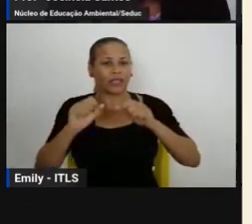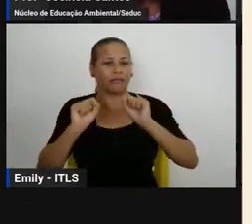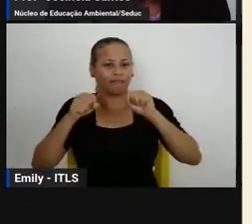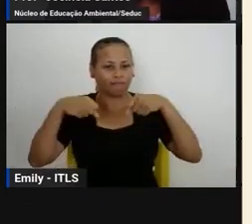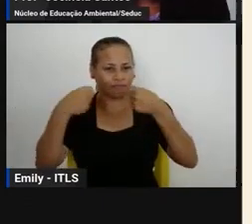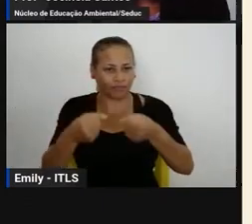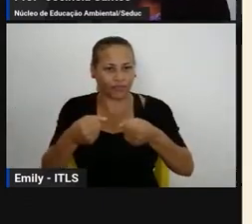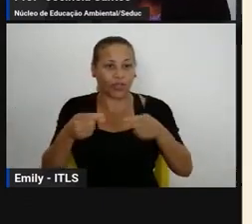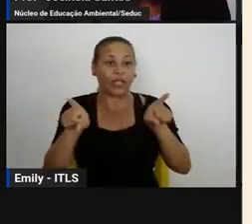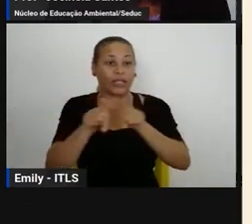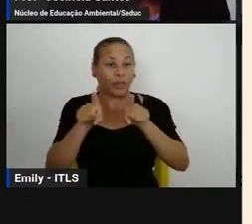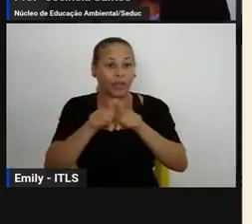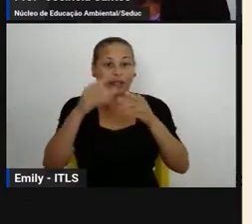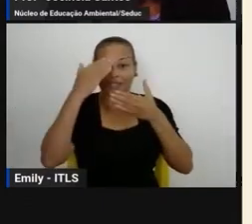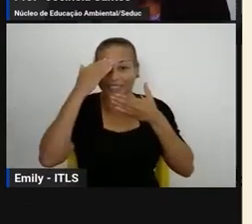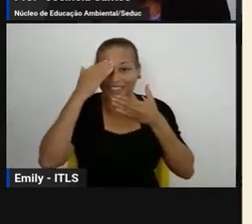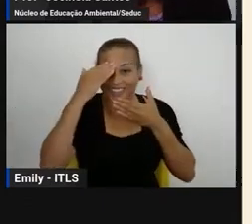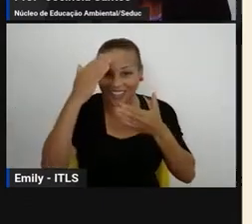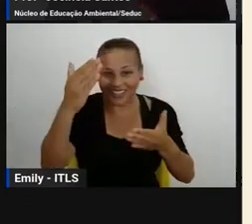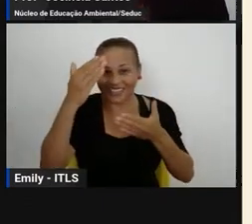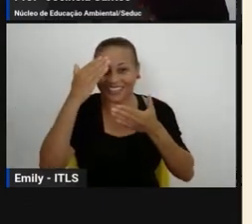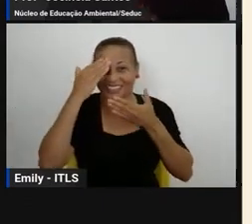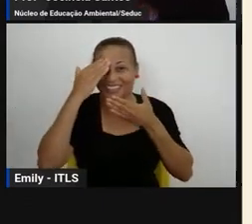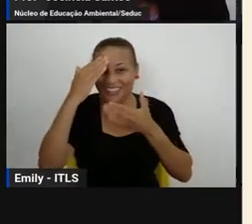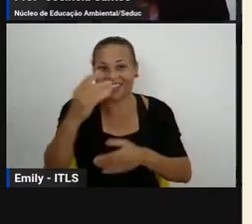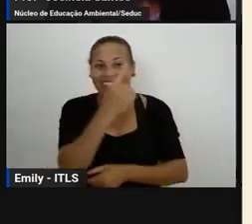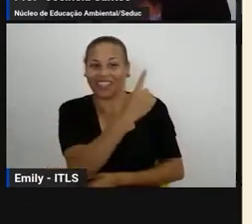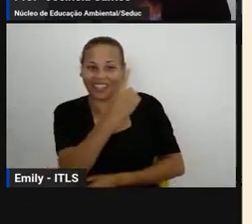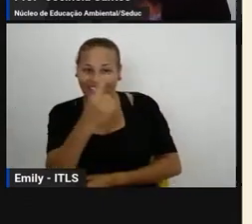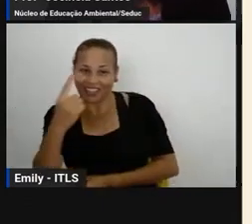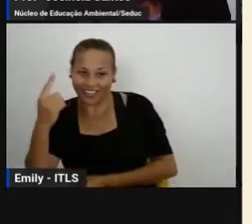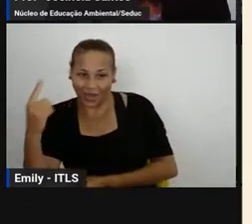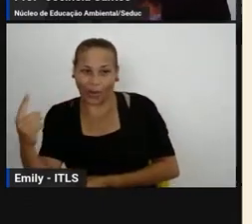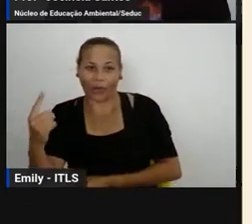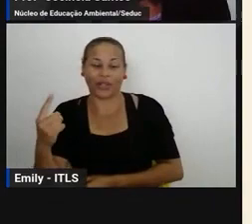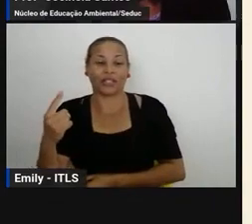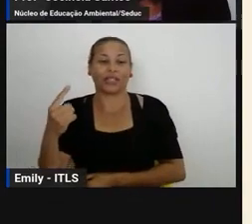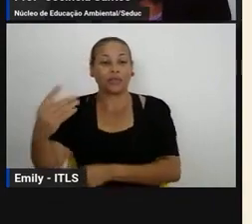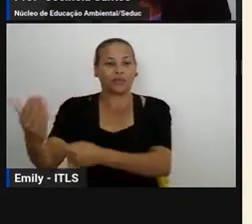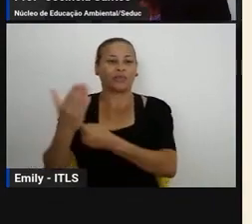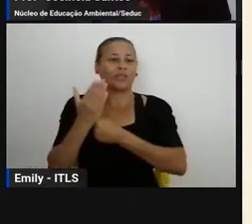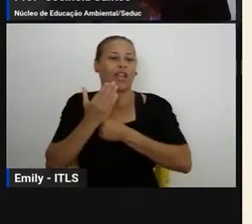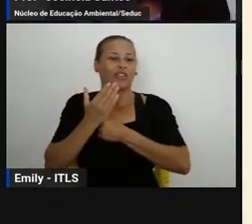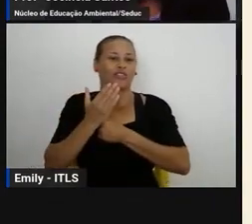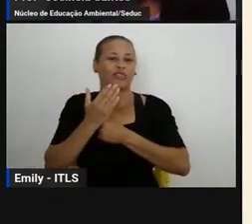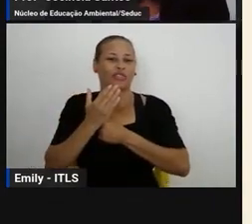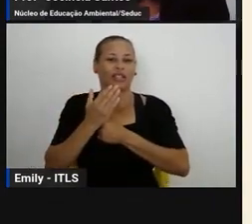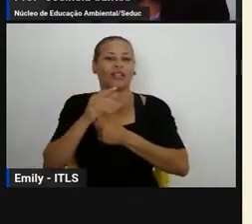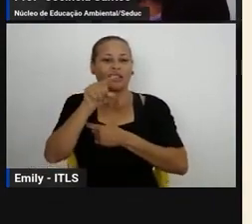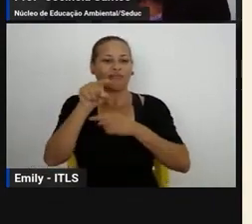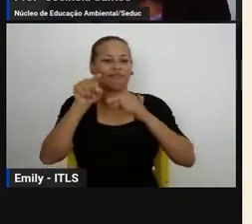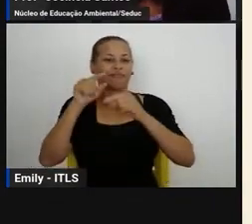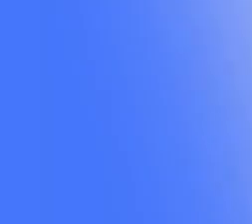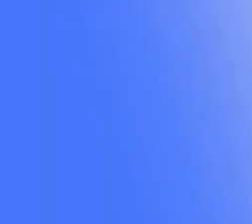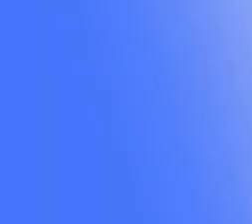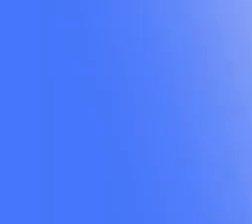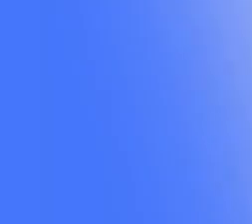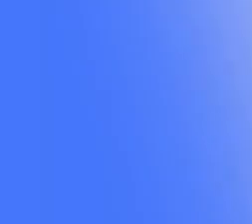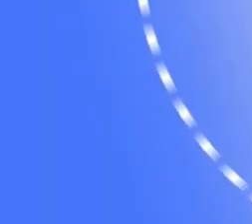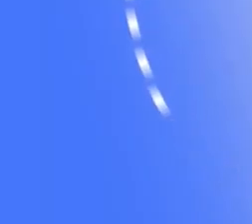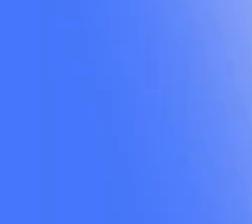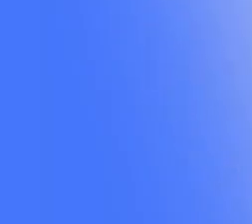ambiental já consolidado e a cada um educador ambiental que está ainda nesse processo inicial de formação